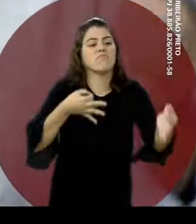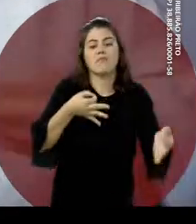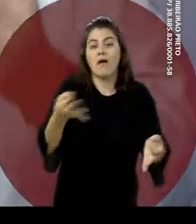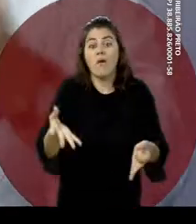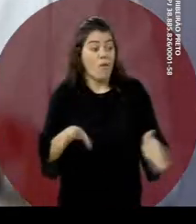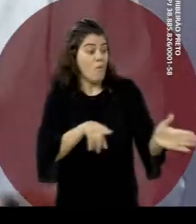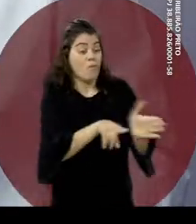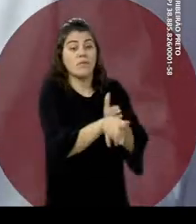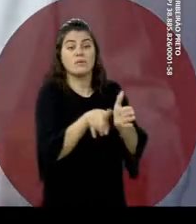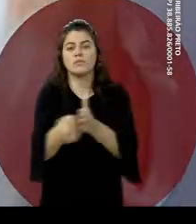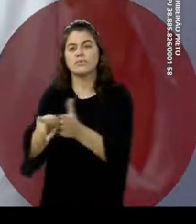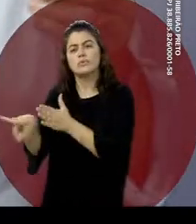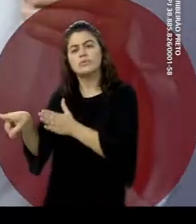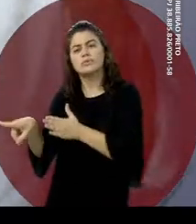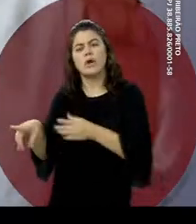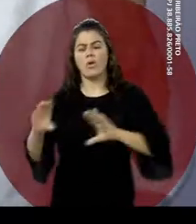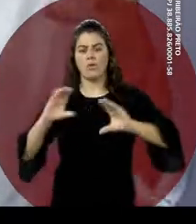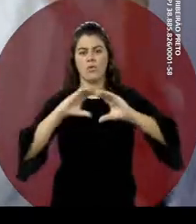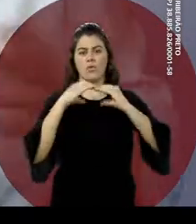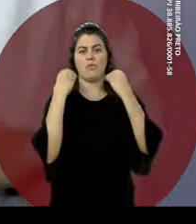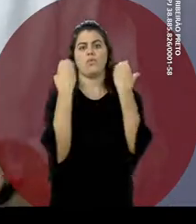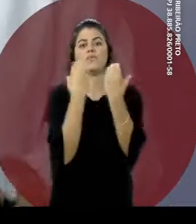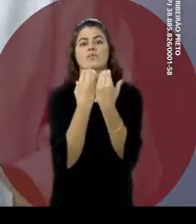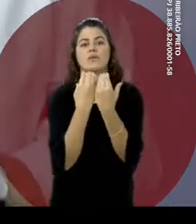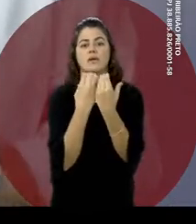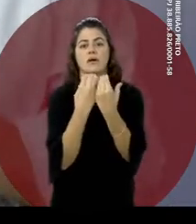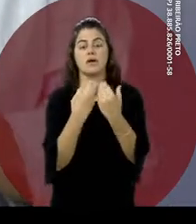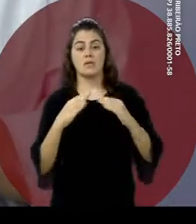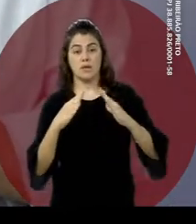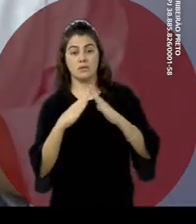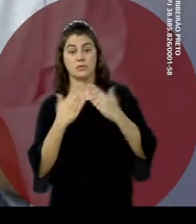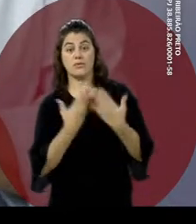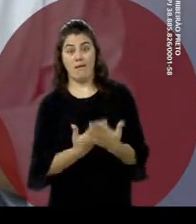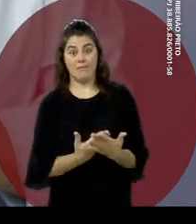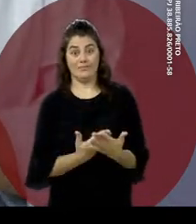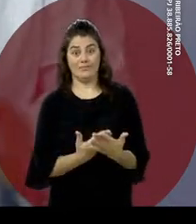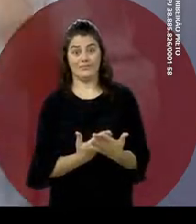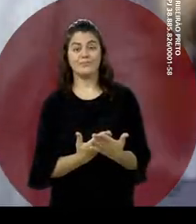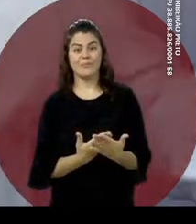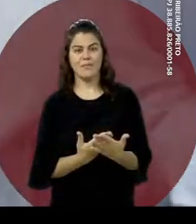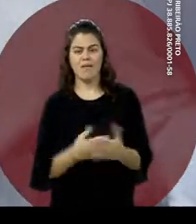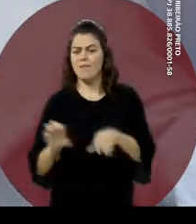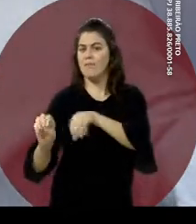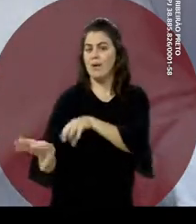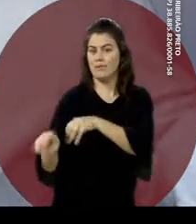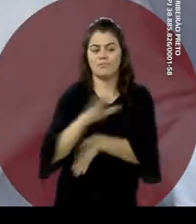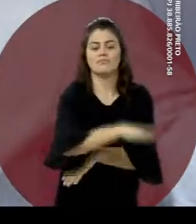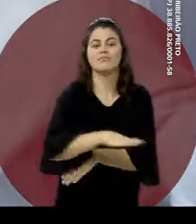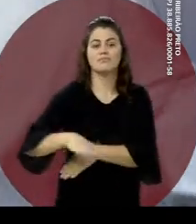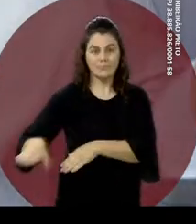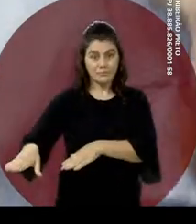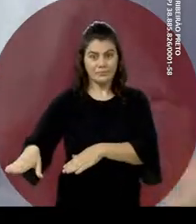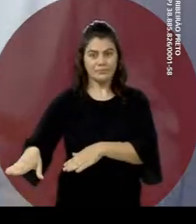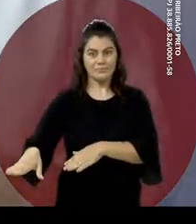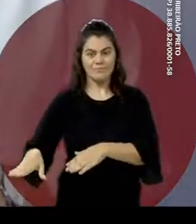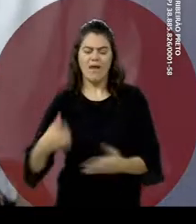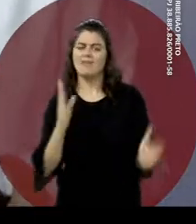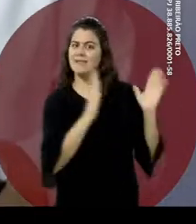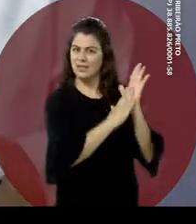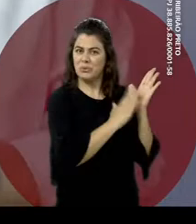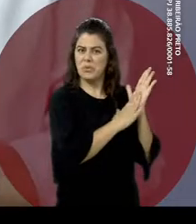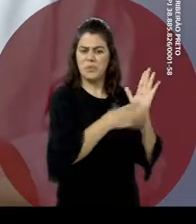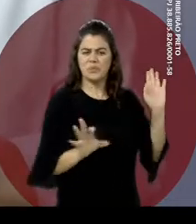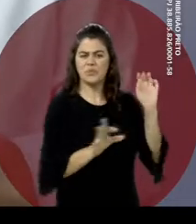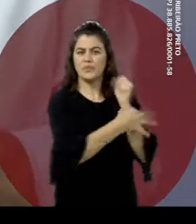técnicos de mérito e desempenho e também com consulta pública à comunidade escolar. Para a educação infantil, a nossa